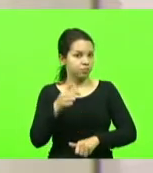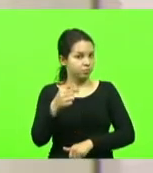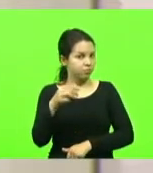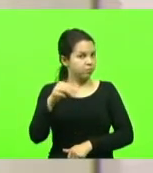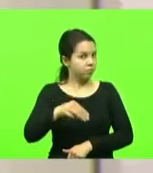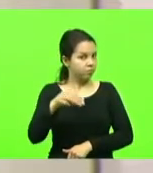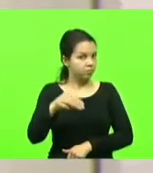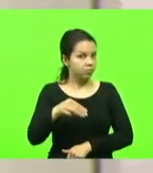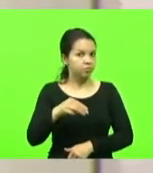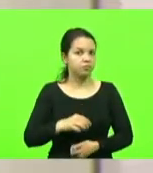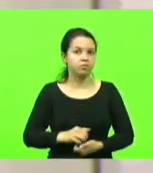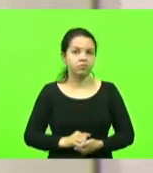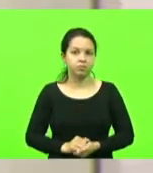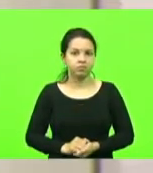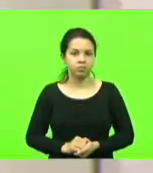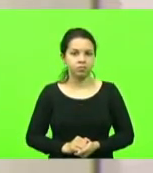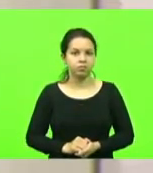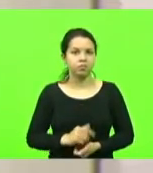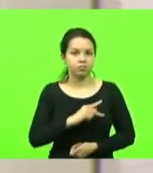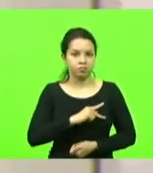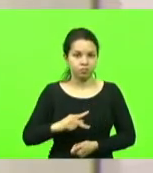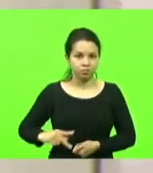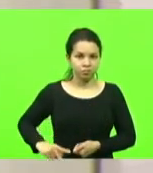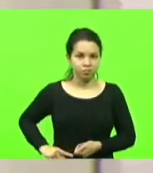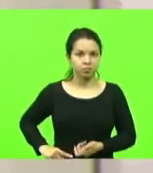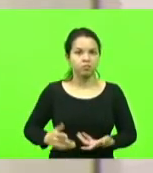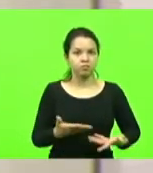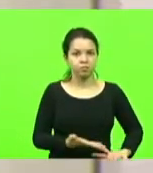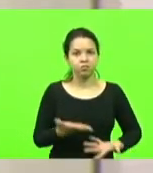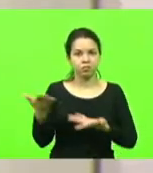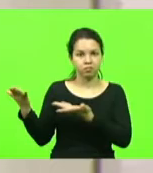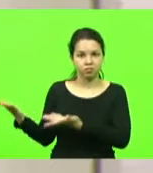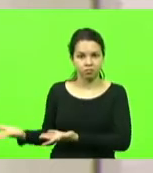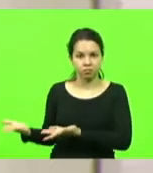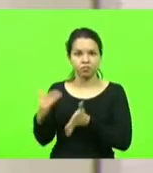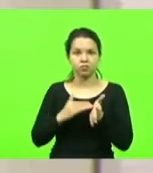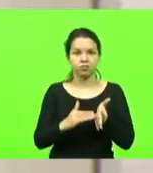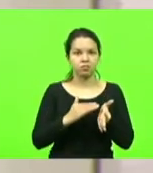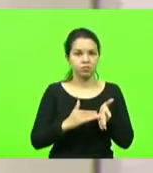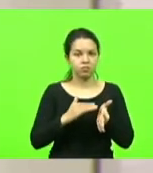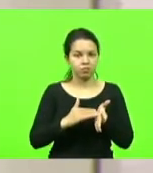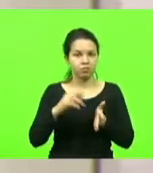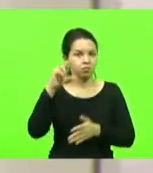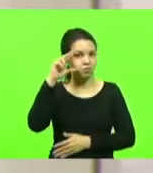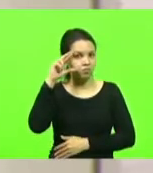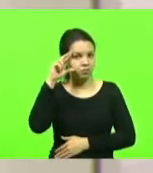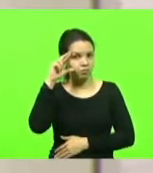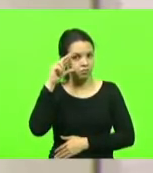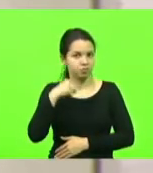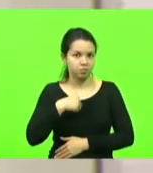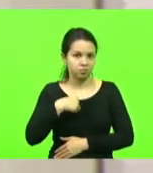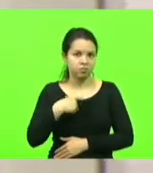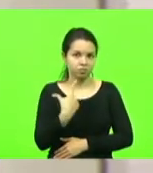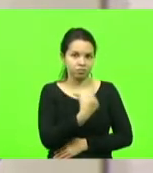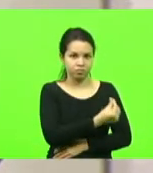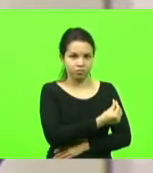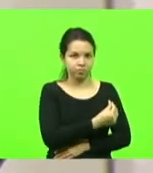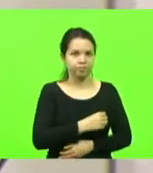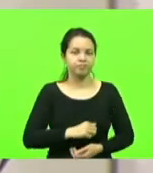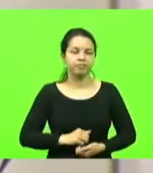Eu passo a presidência, neste momento, ao secretário Alba, me ausentar um minutinho do plenário.